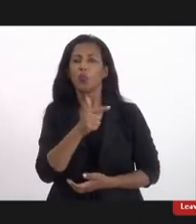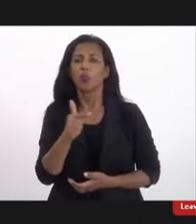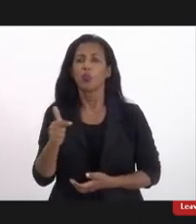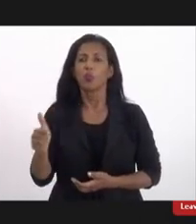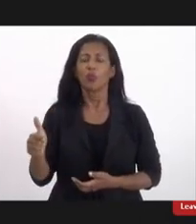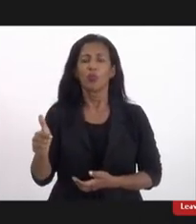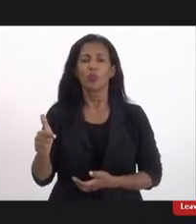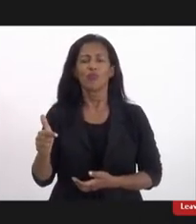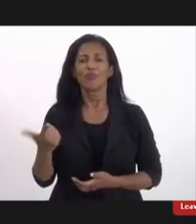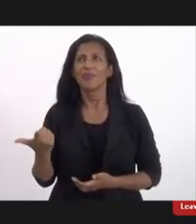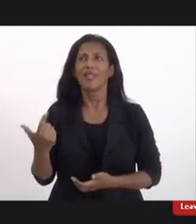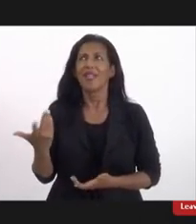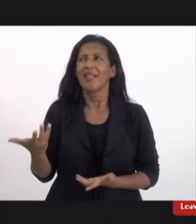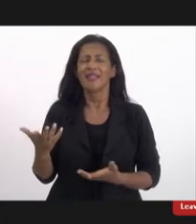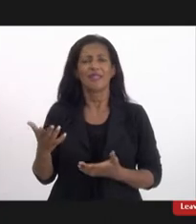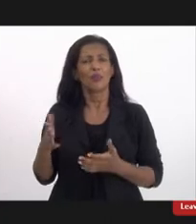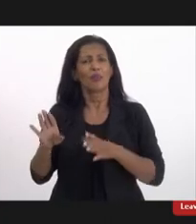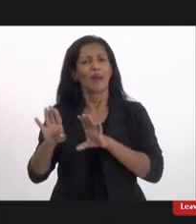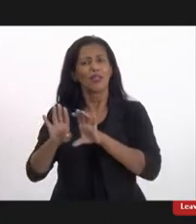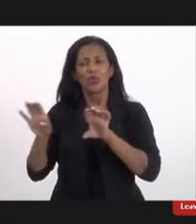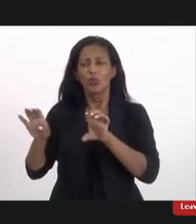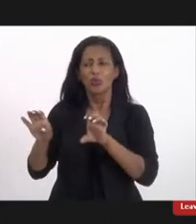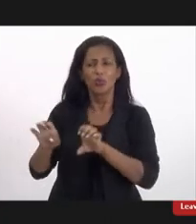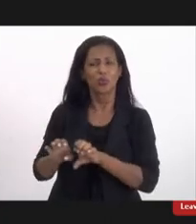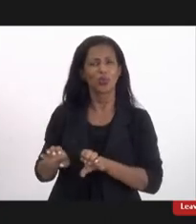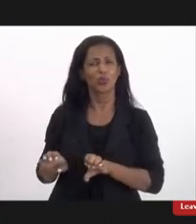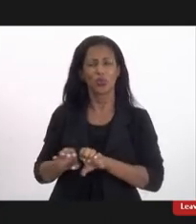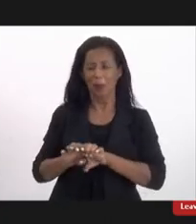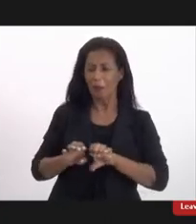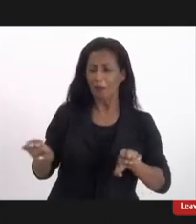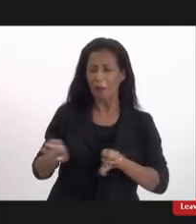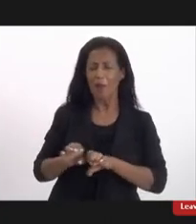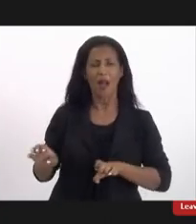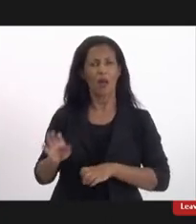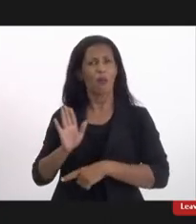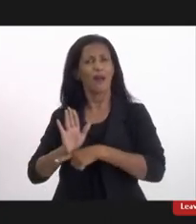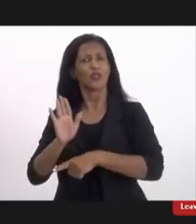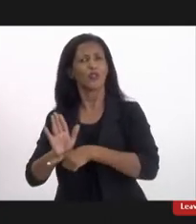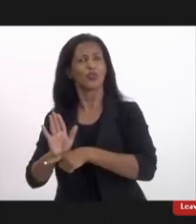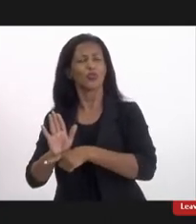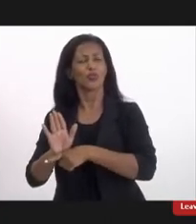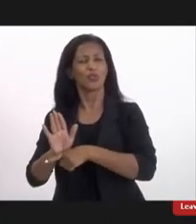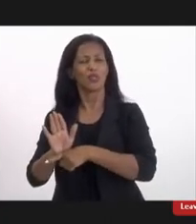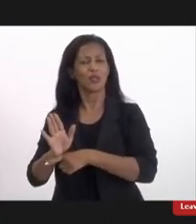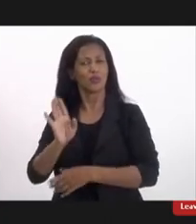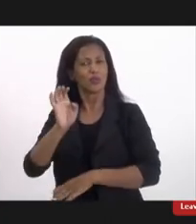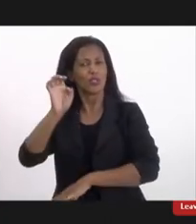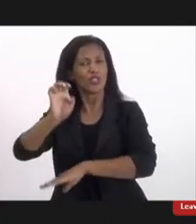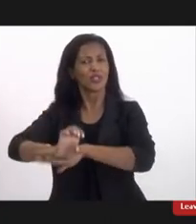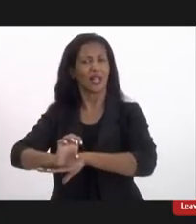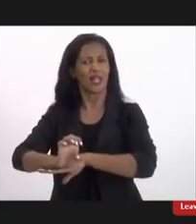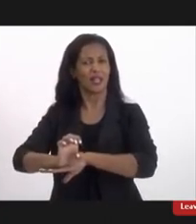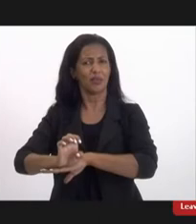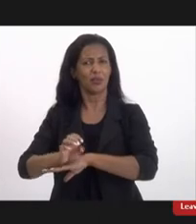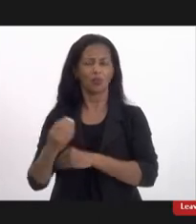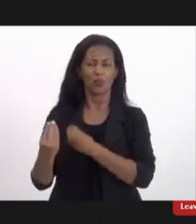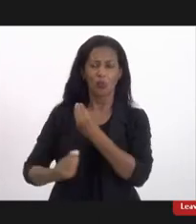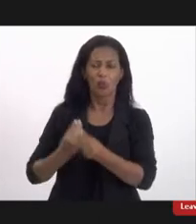estrutura depois de continuidade do Estado porque quando a mulher consegue